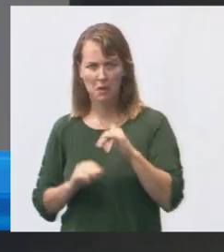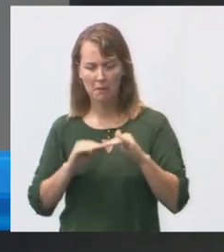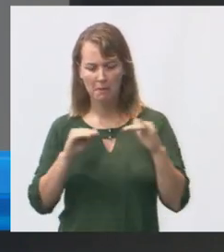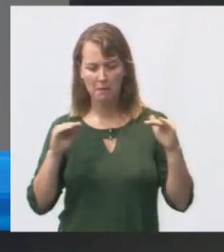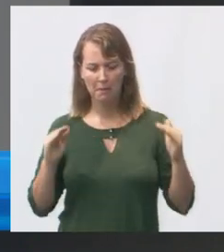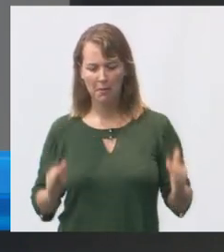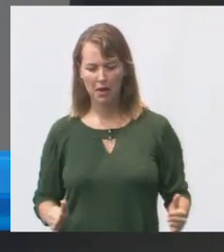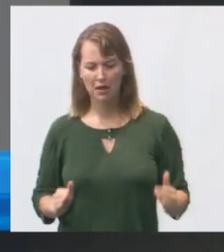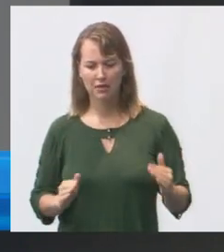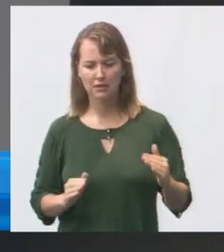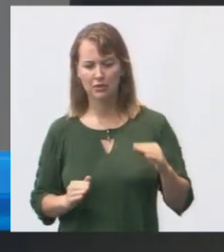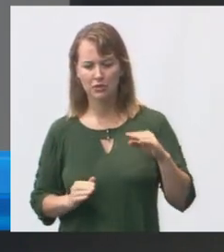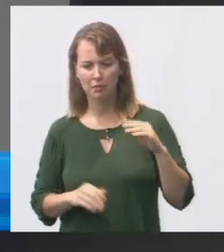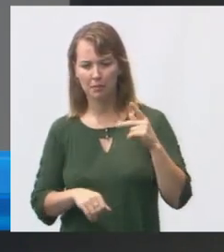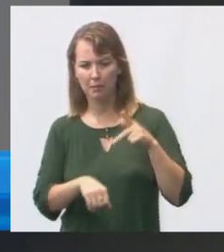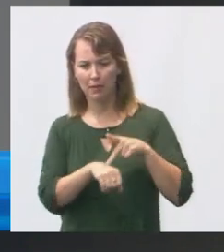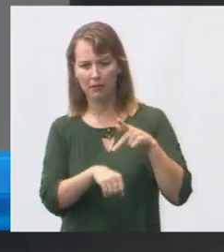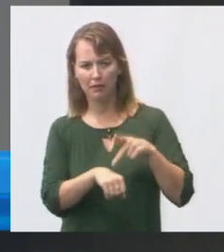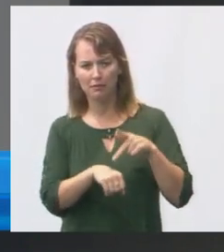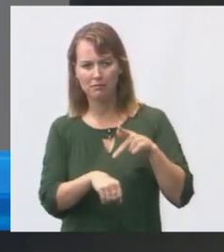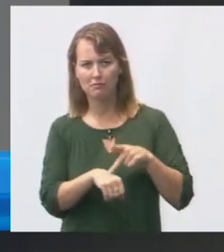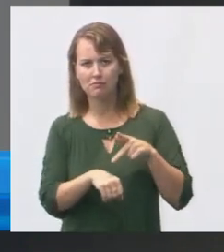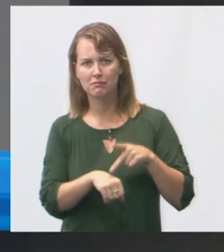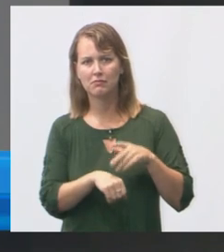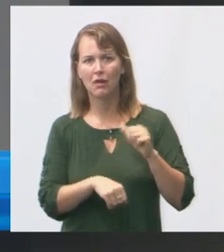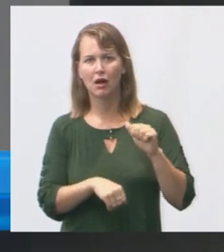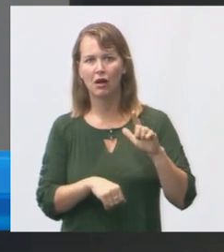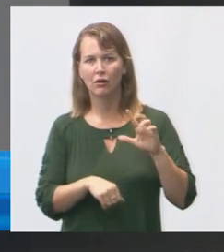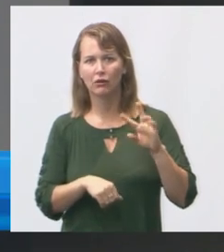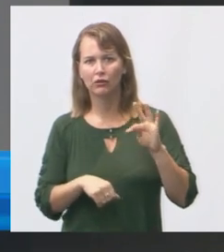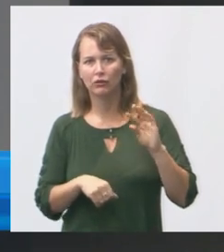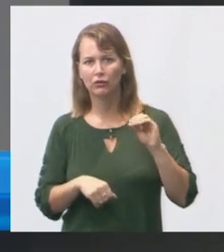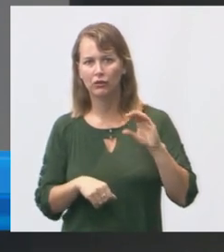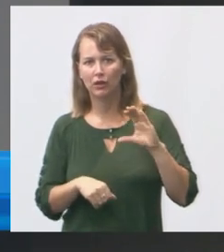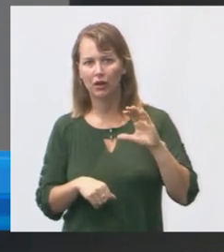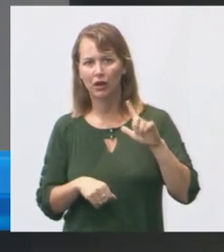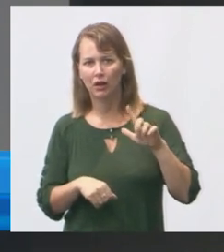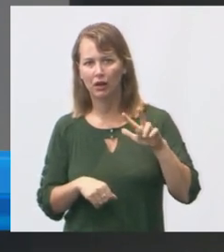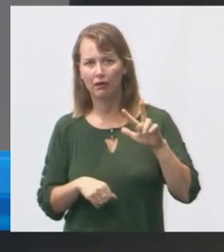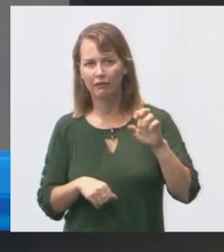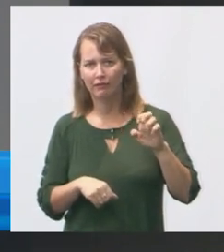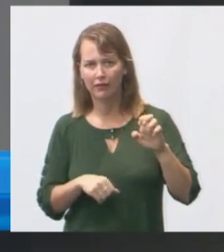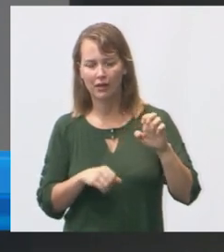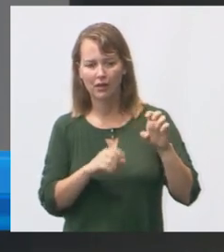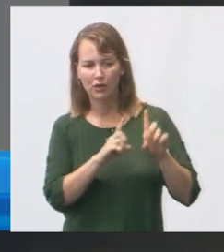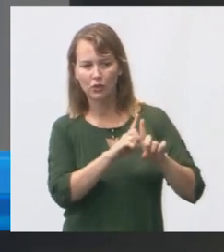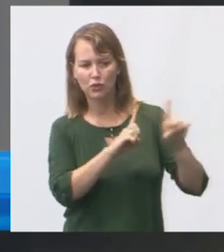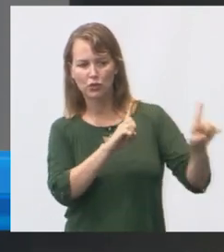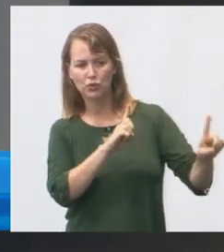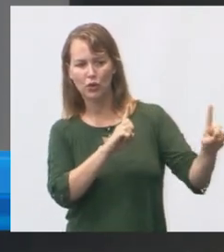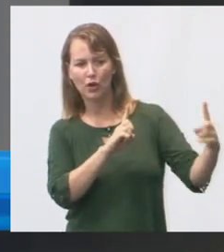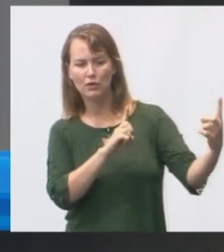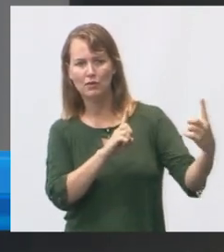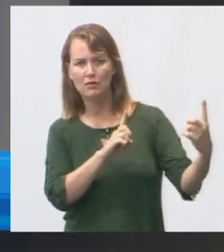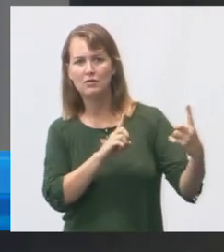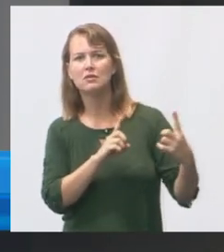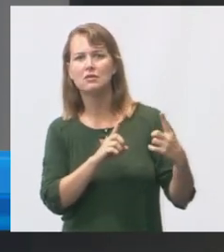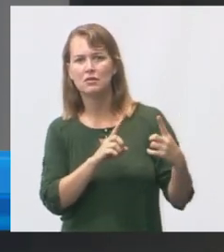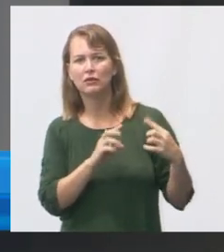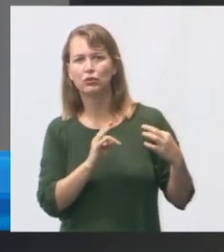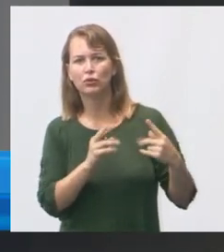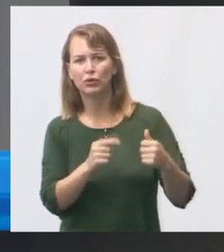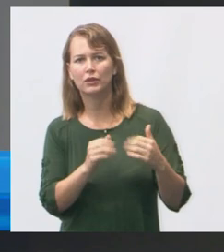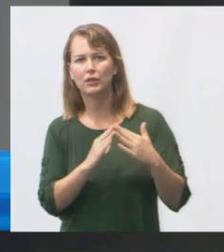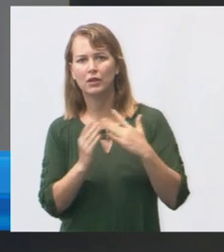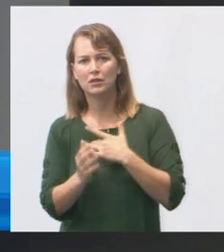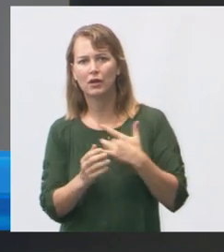de mármore autoclave clausurado então esse é o padrão que merece todas as unidades né